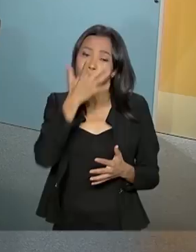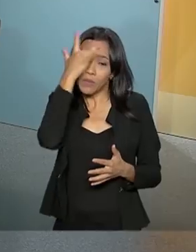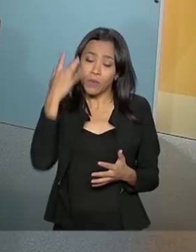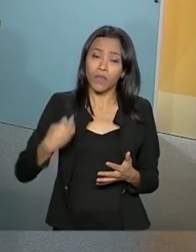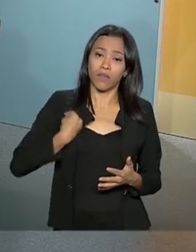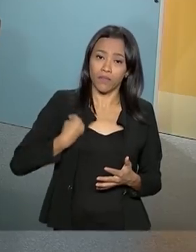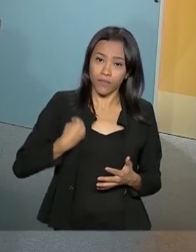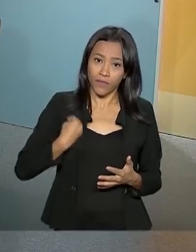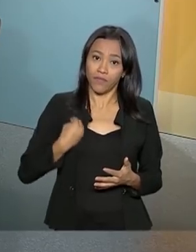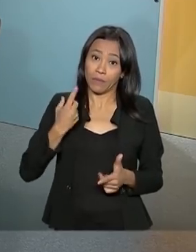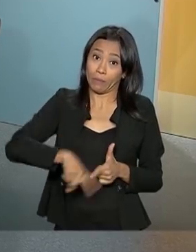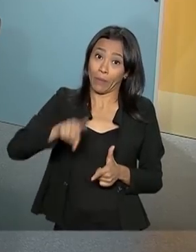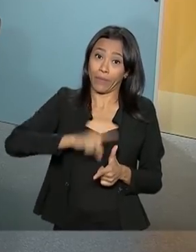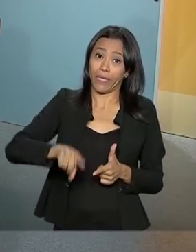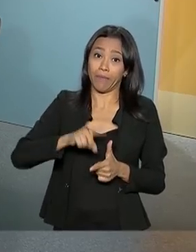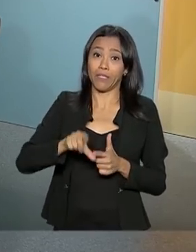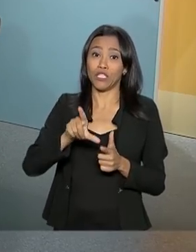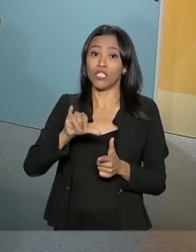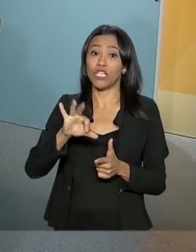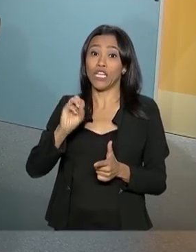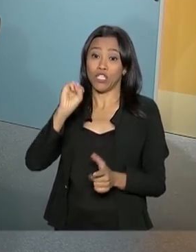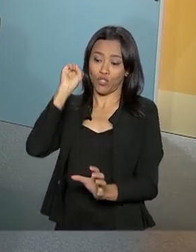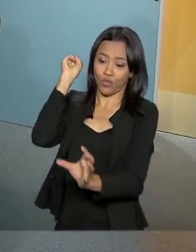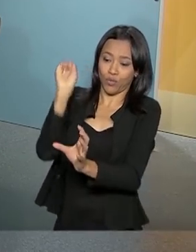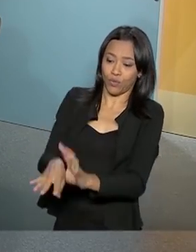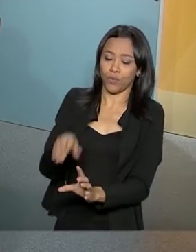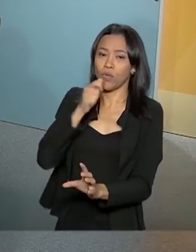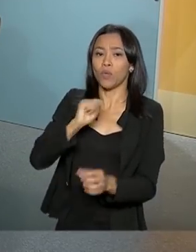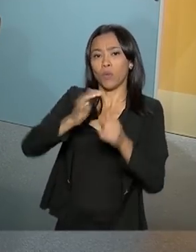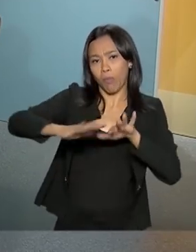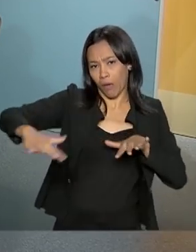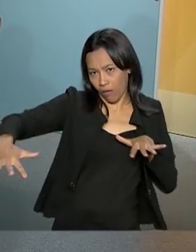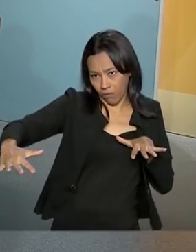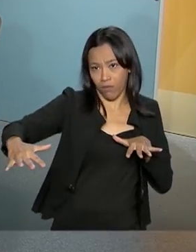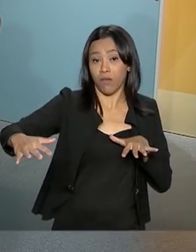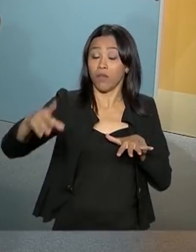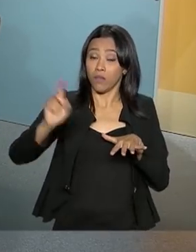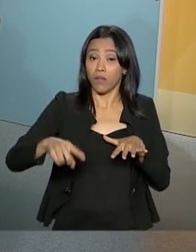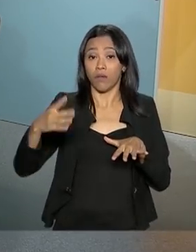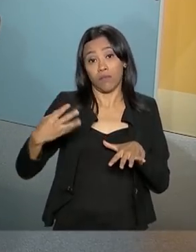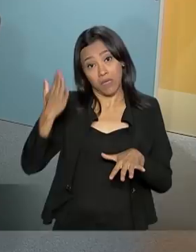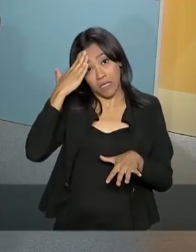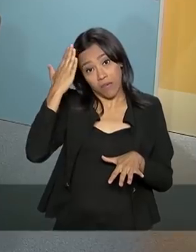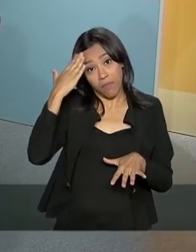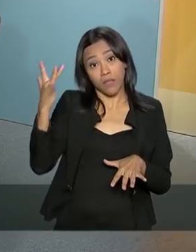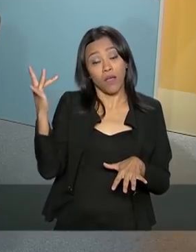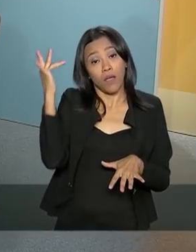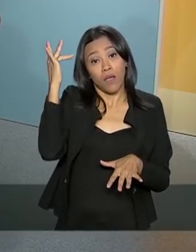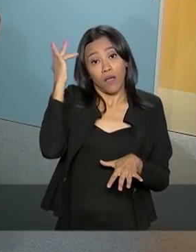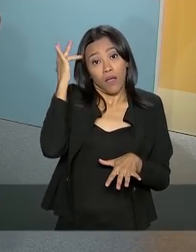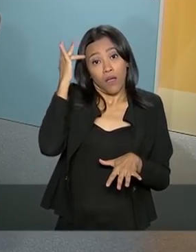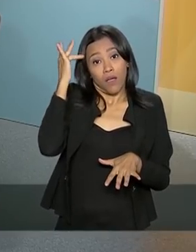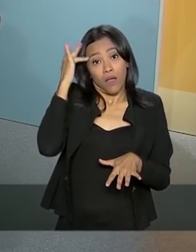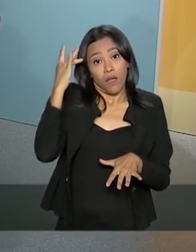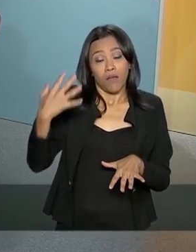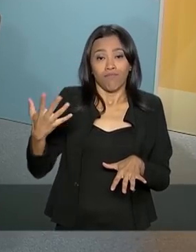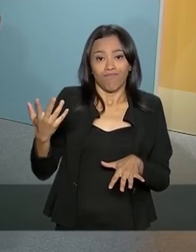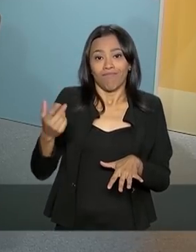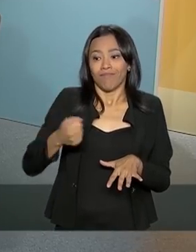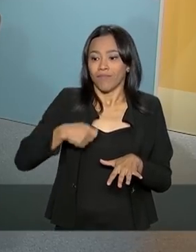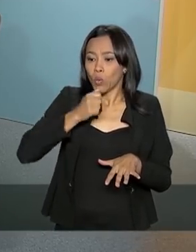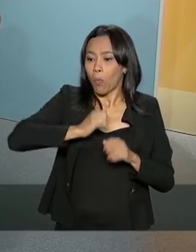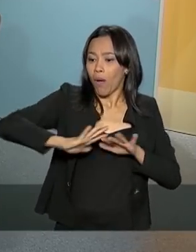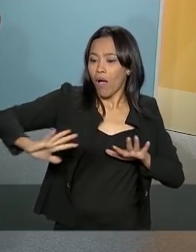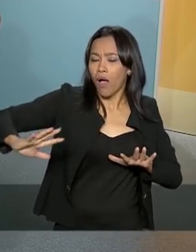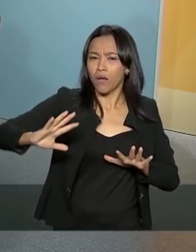problema de lixo no mar. Isso sem falar da biodiversidade, da vida marinha, da qualidade, portanto, do nosso oceano, do nosso mar.